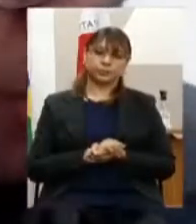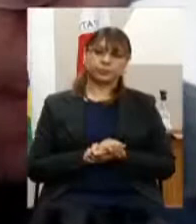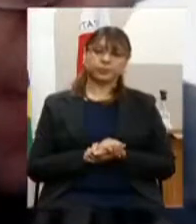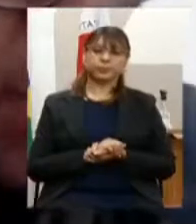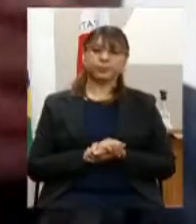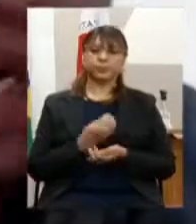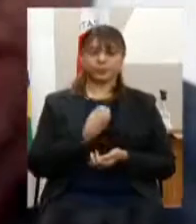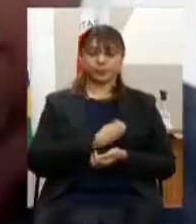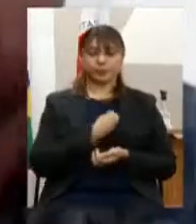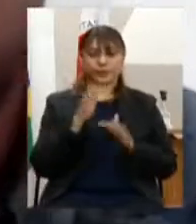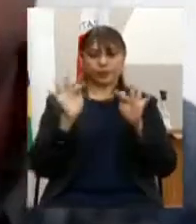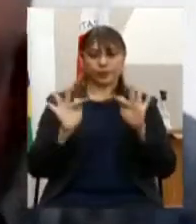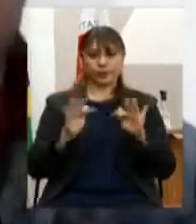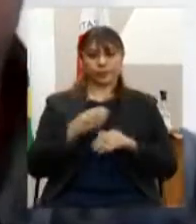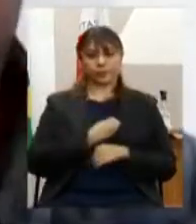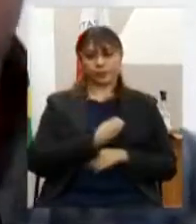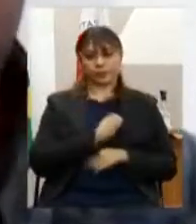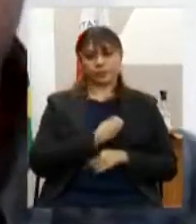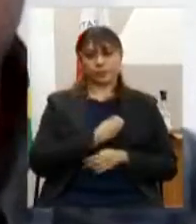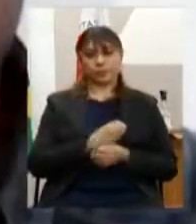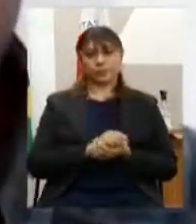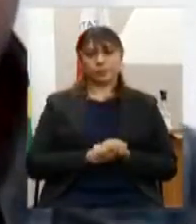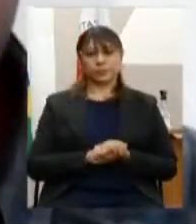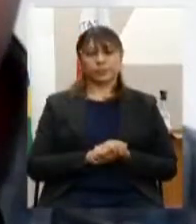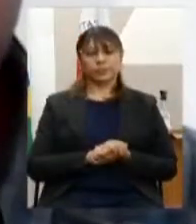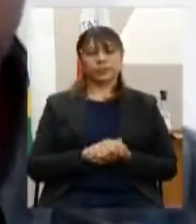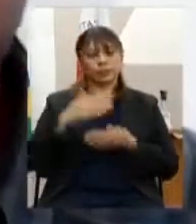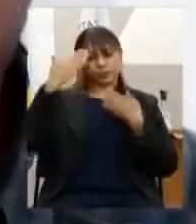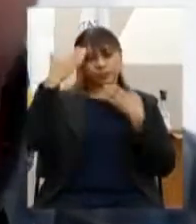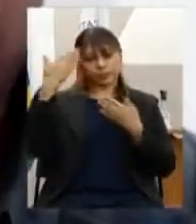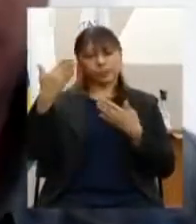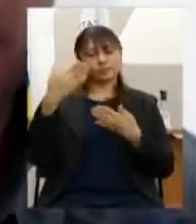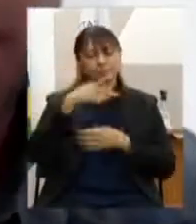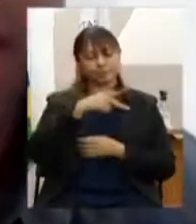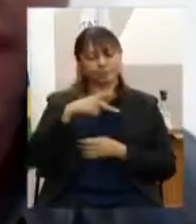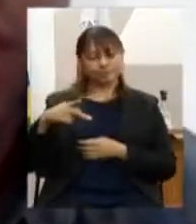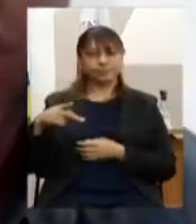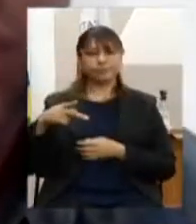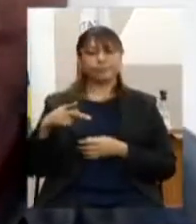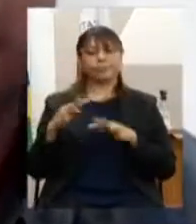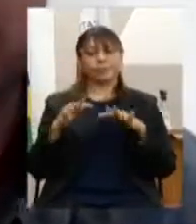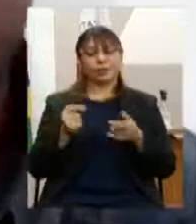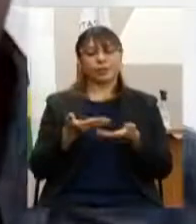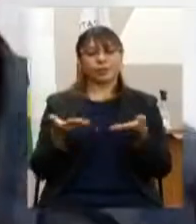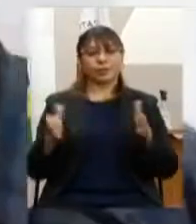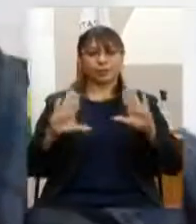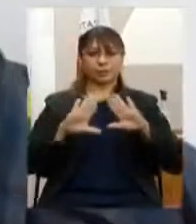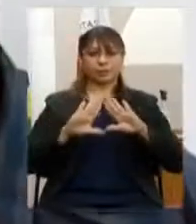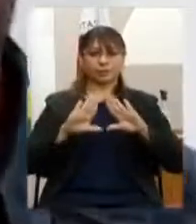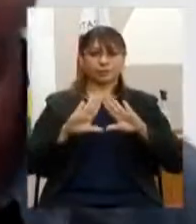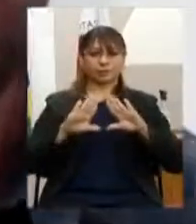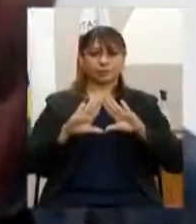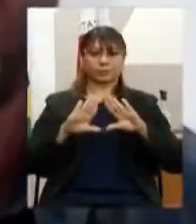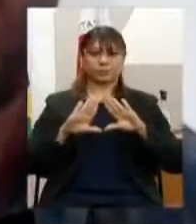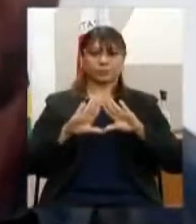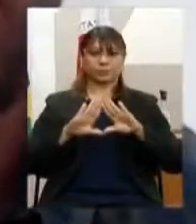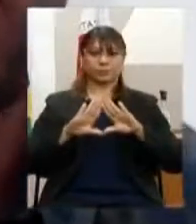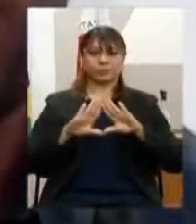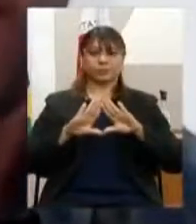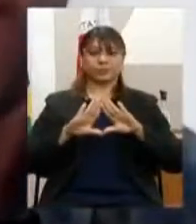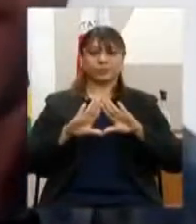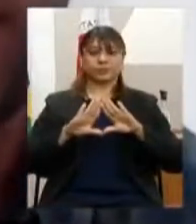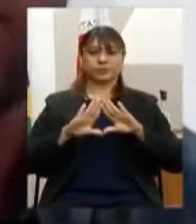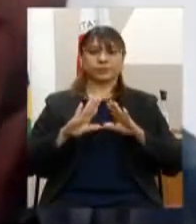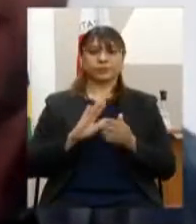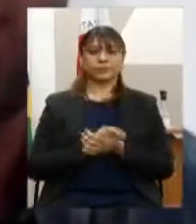participar super aberto e agradeço muito ao presidente e todos da Assembleia por ser parceiro da Associação Brasileira de